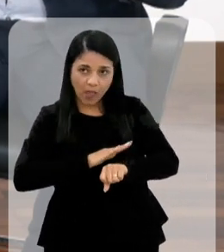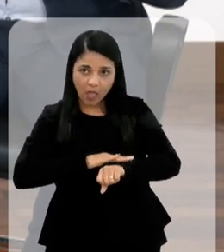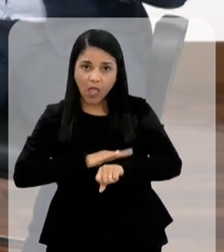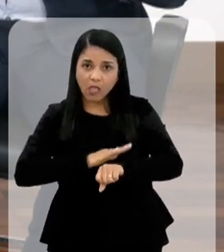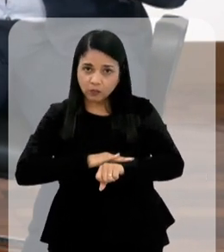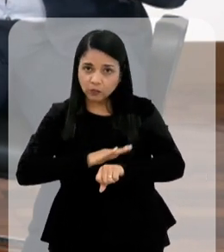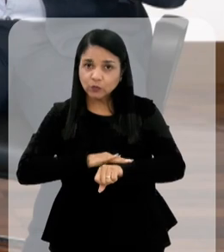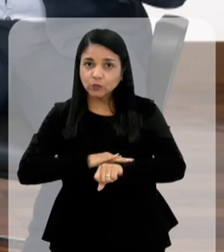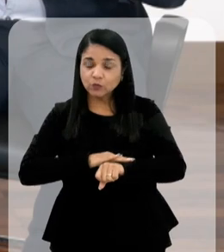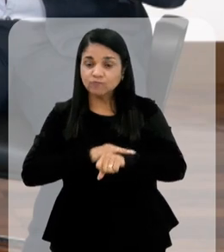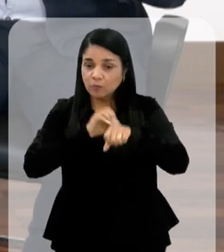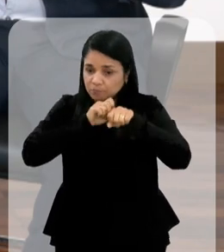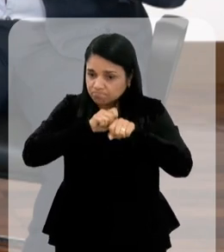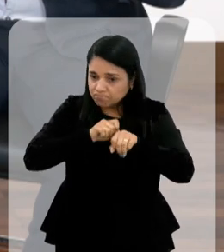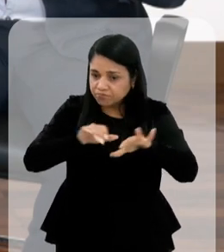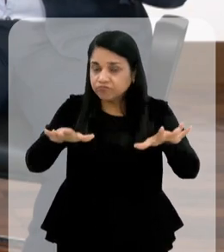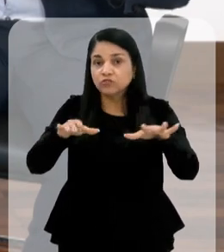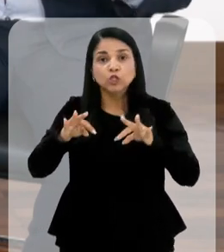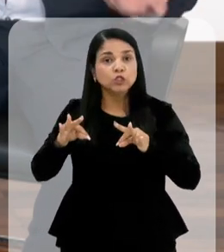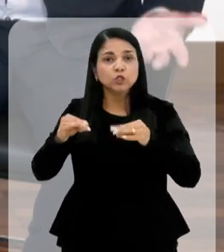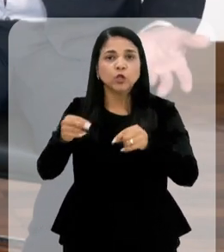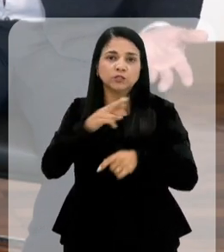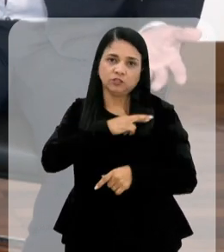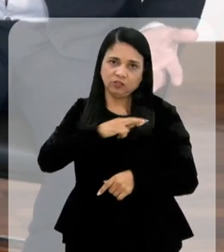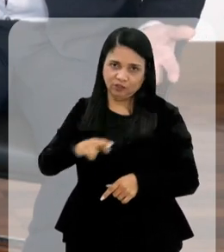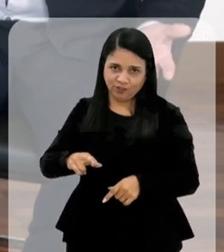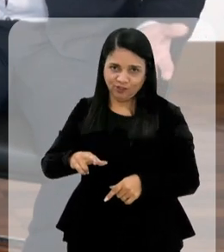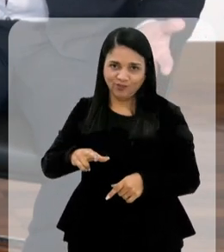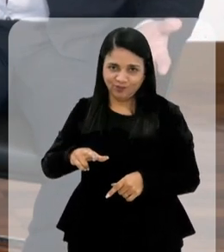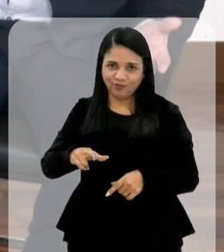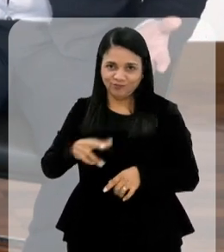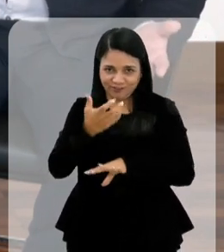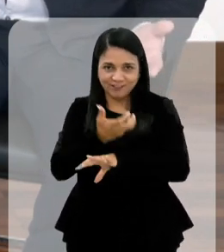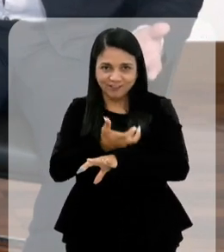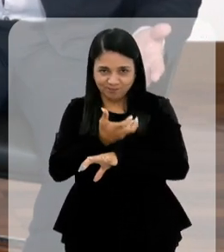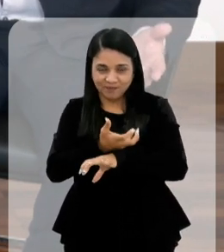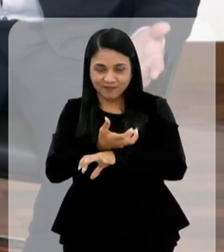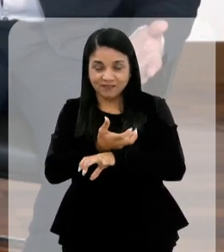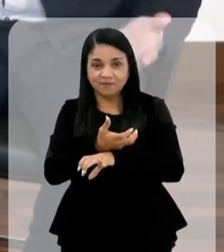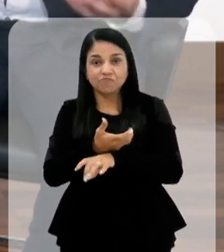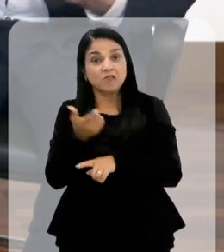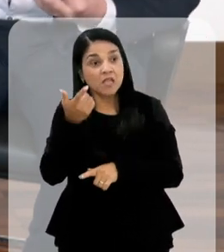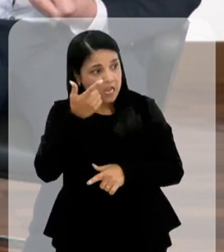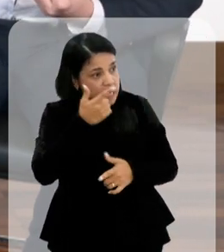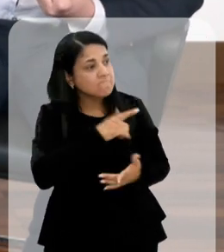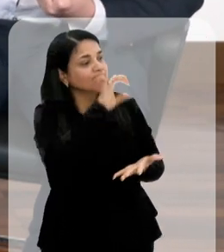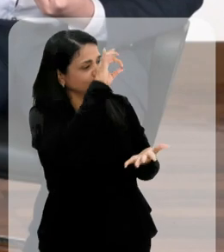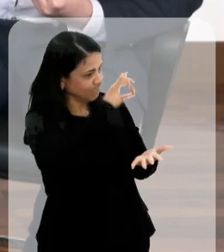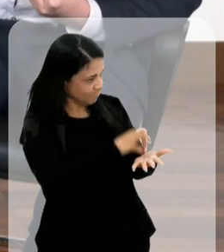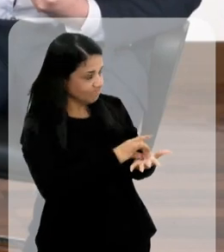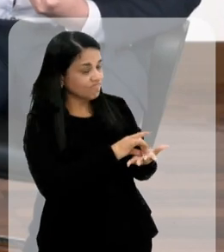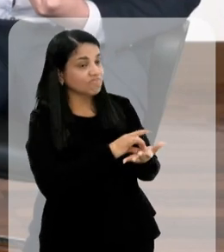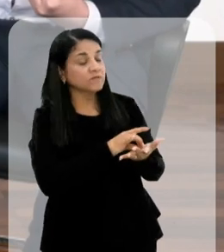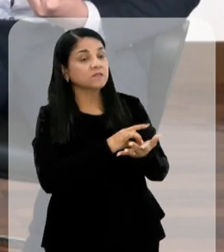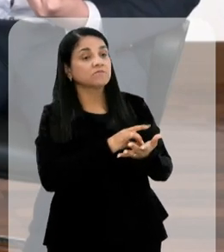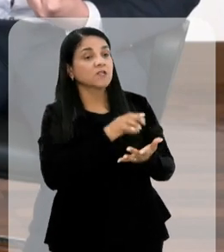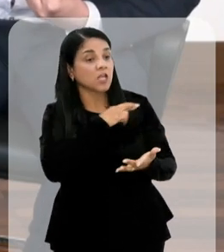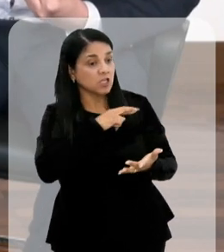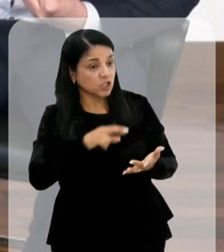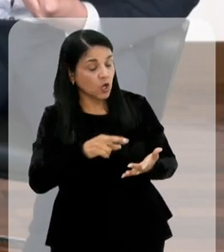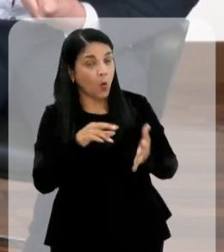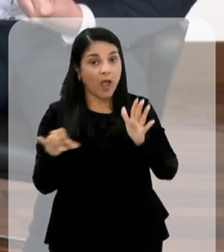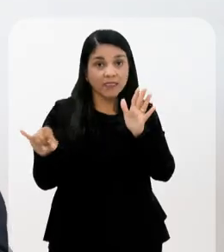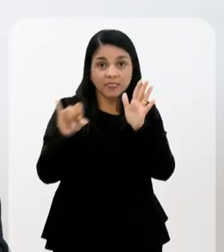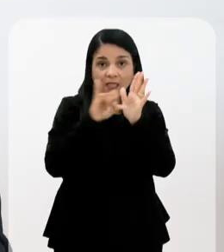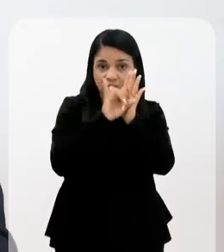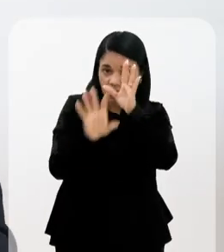tentando ampliar para que vá para todas as religiões. Com certeza. Então, eu acho que esse é um grande ganho. Porque, no momento que a gente traz para todas as religiões e